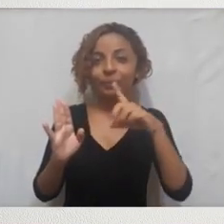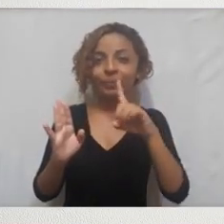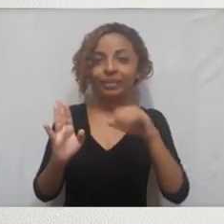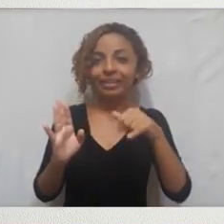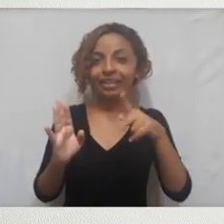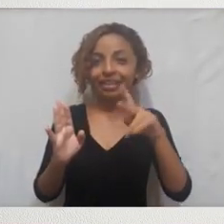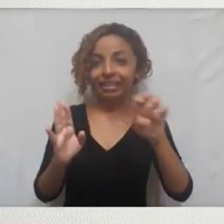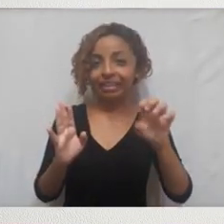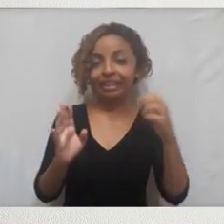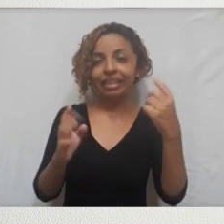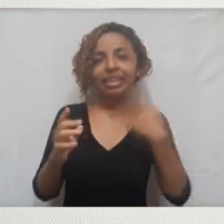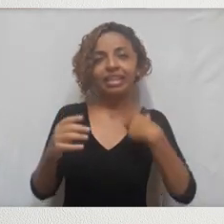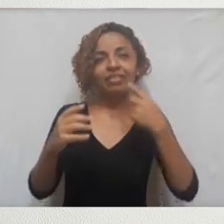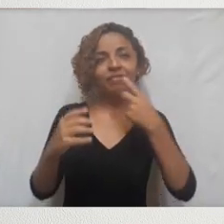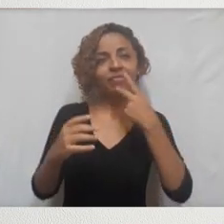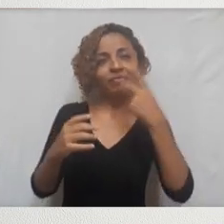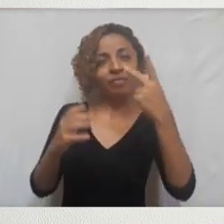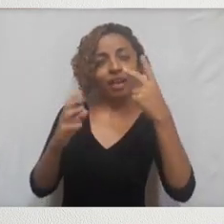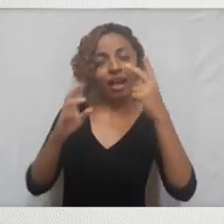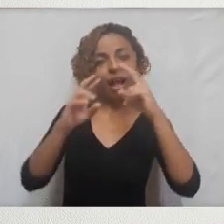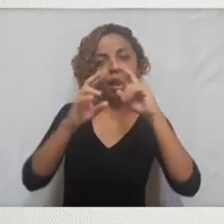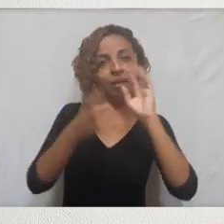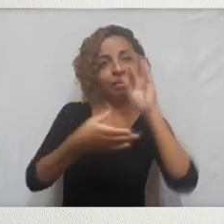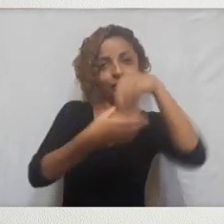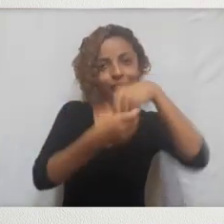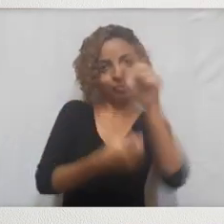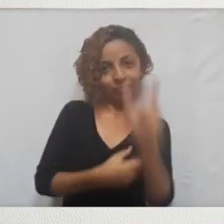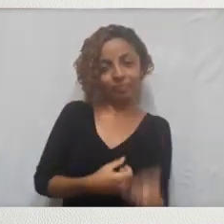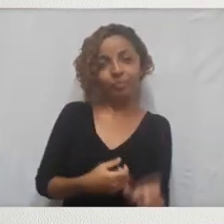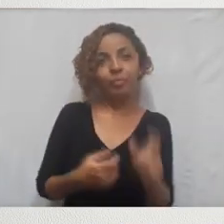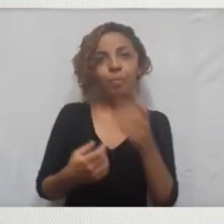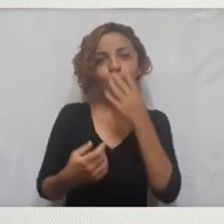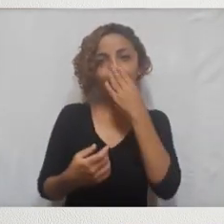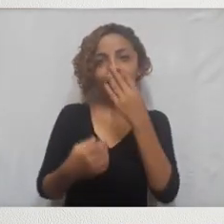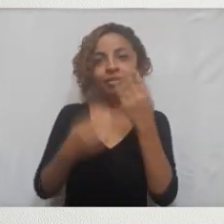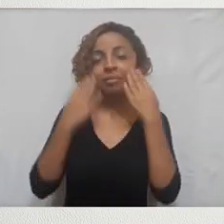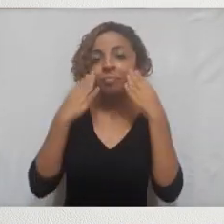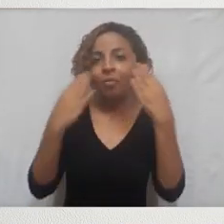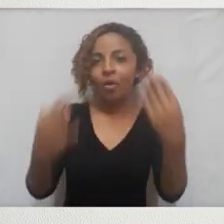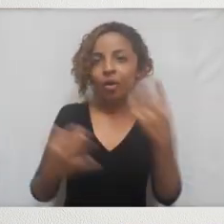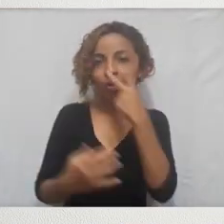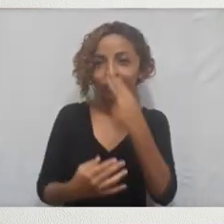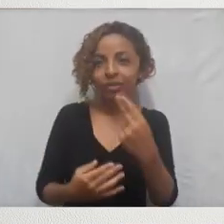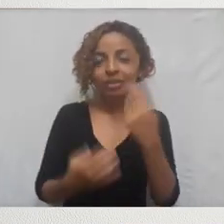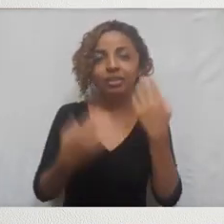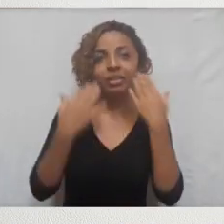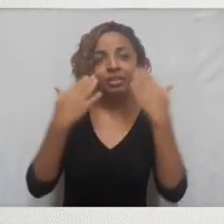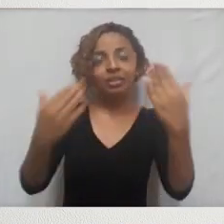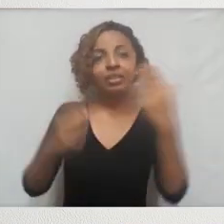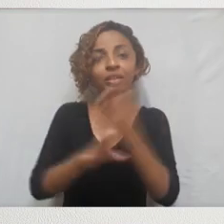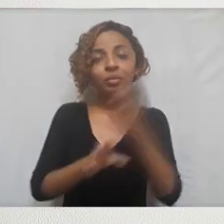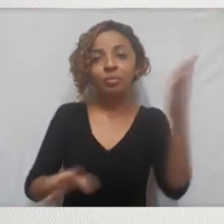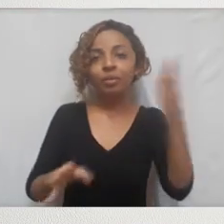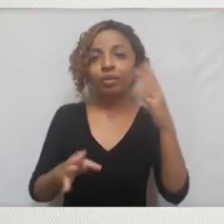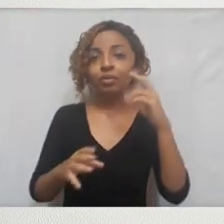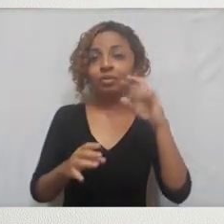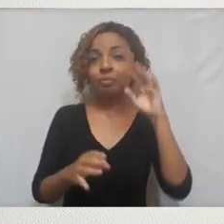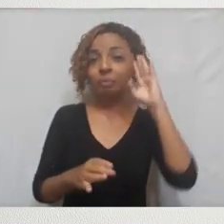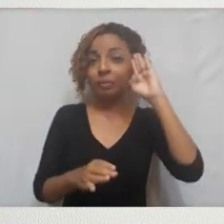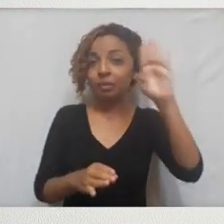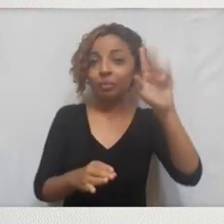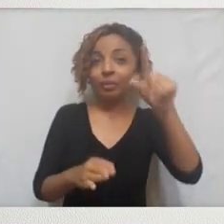fazer as confrontações sociais daquele momento, especialmente desse ponto de vista que eu destaco,